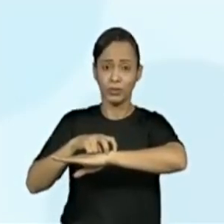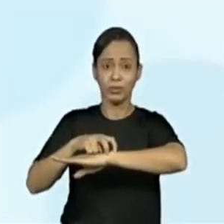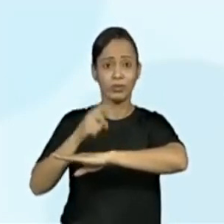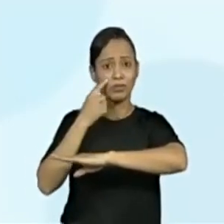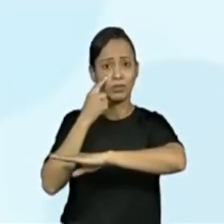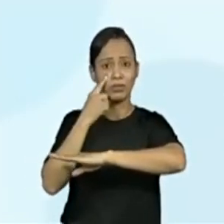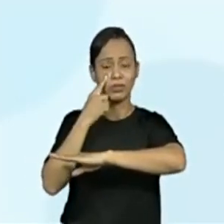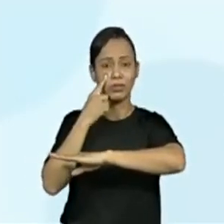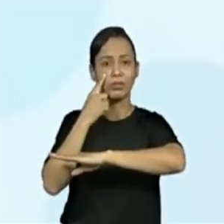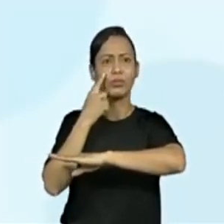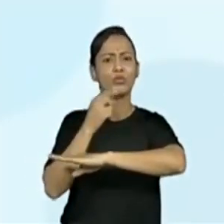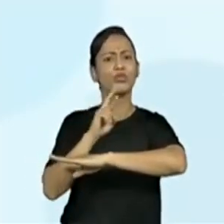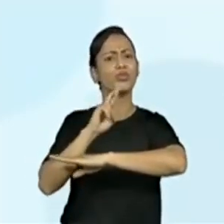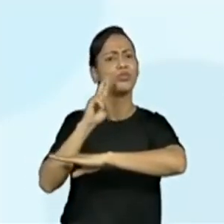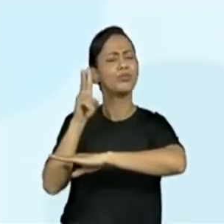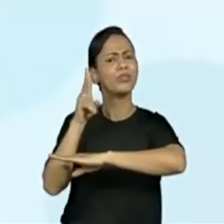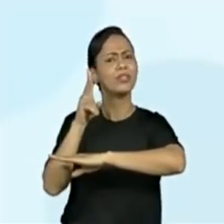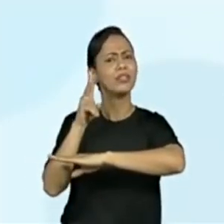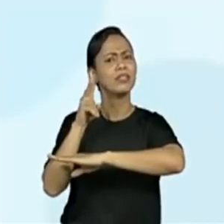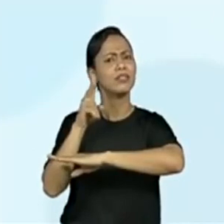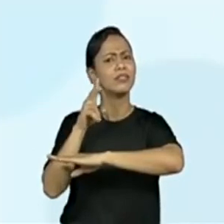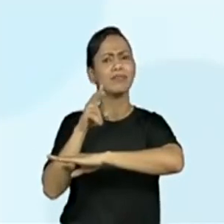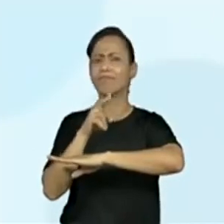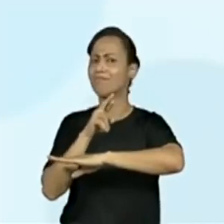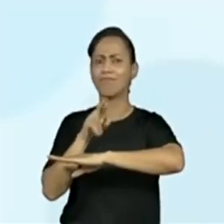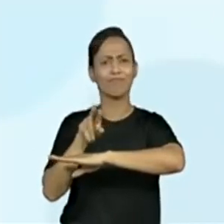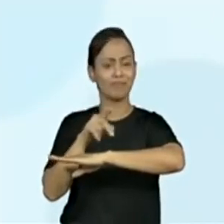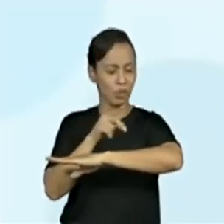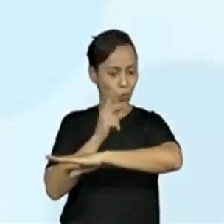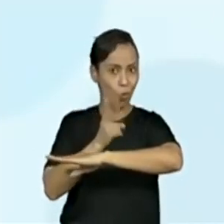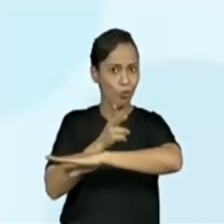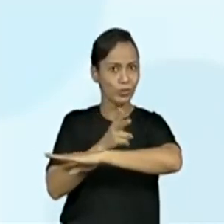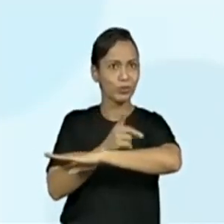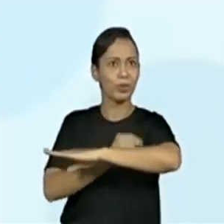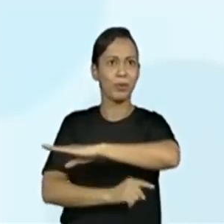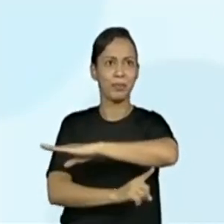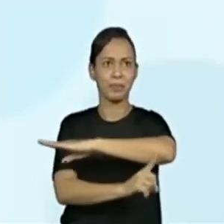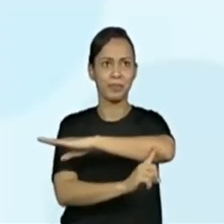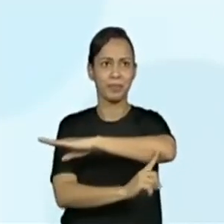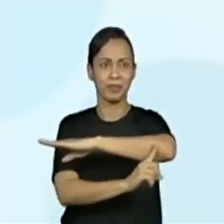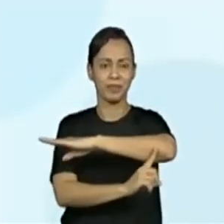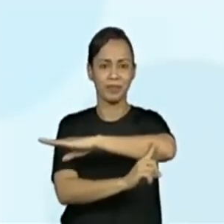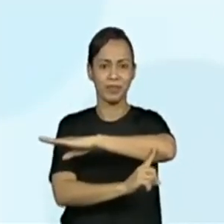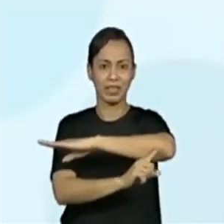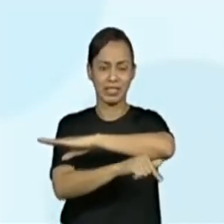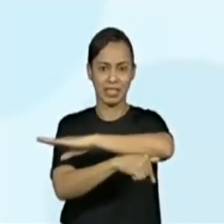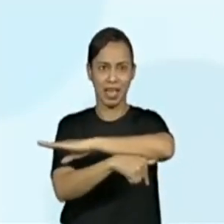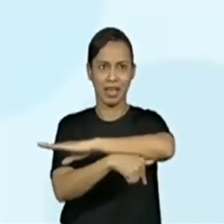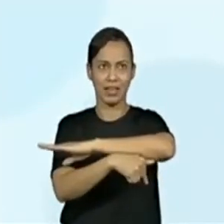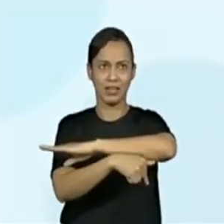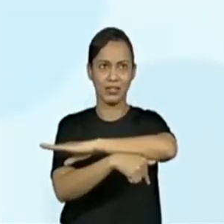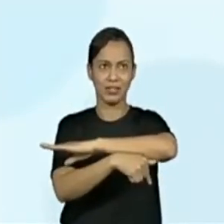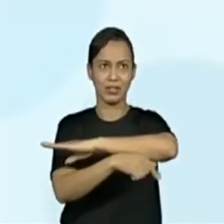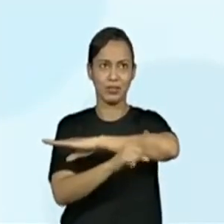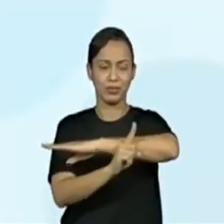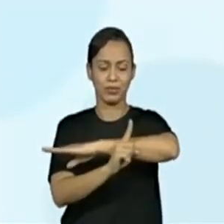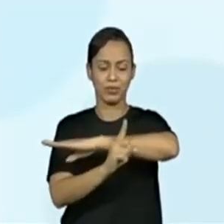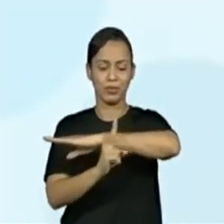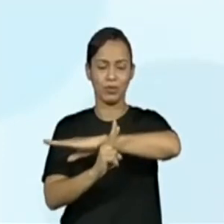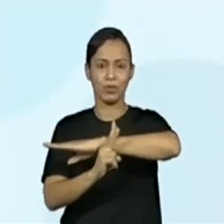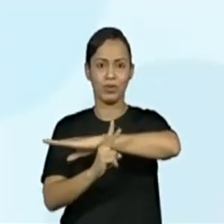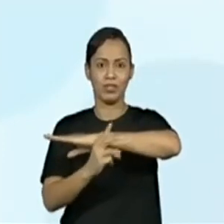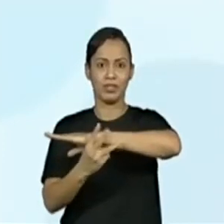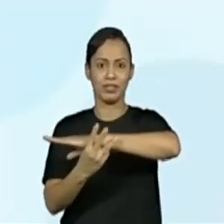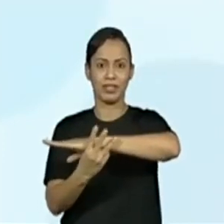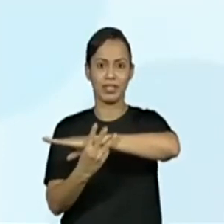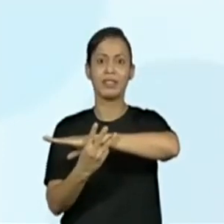Olha, professor, parece que é exatamente igual. Vamos averiguar, conferir isso? É a mesma distância. Temos 1, 2, 3